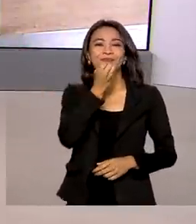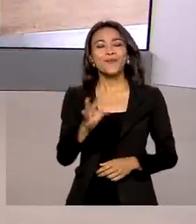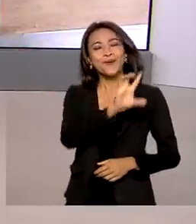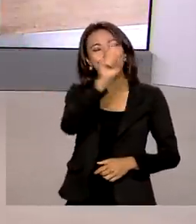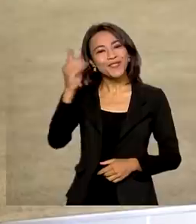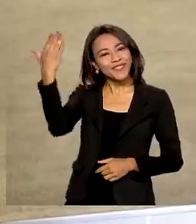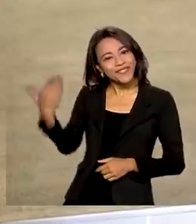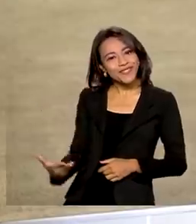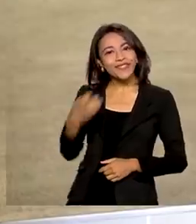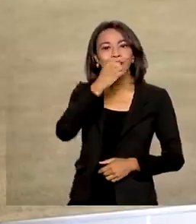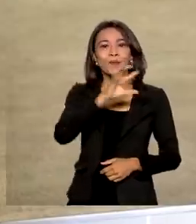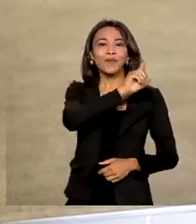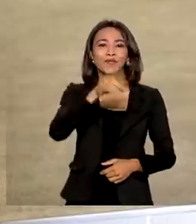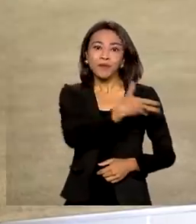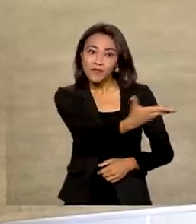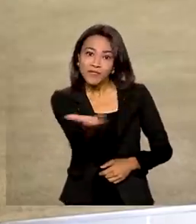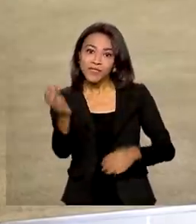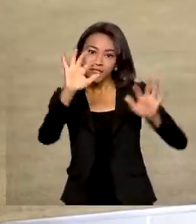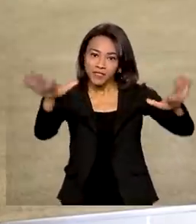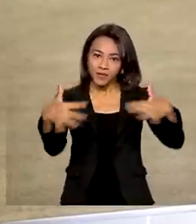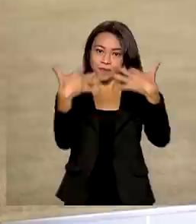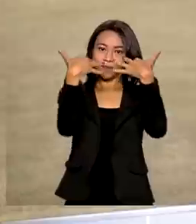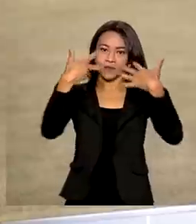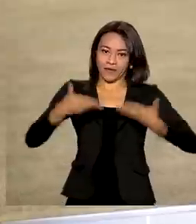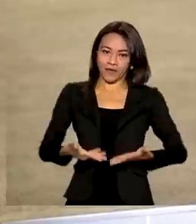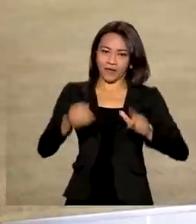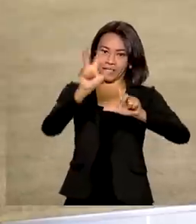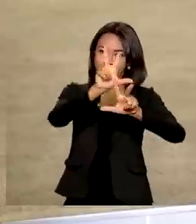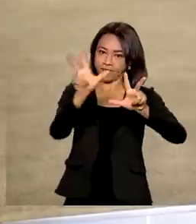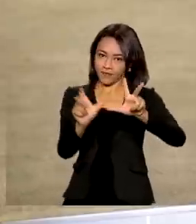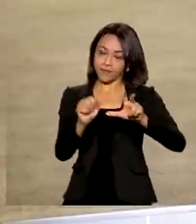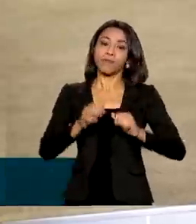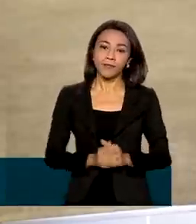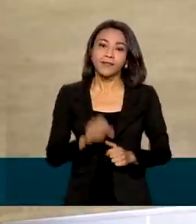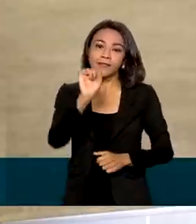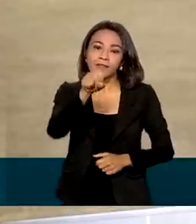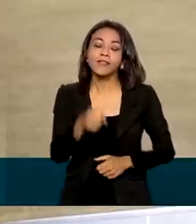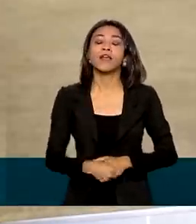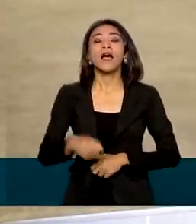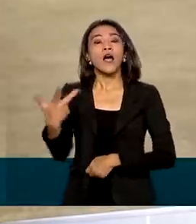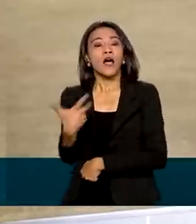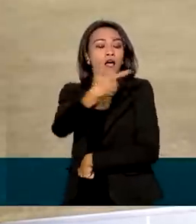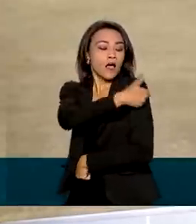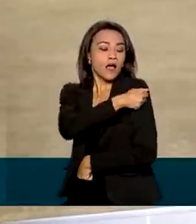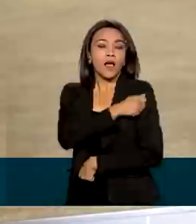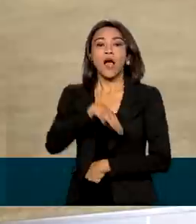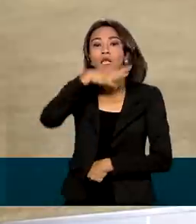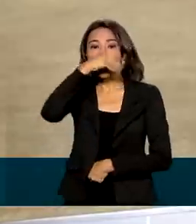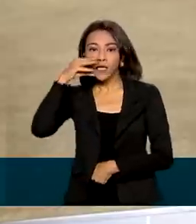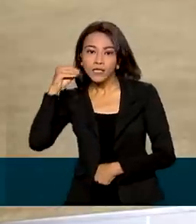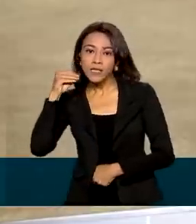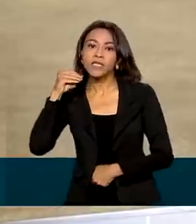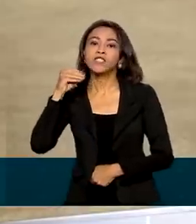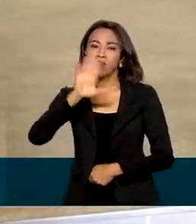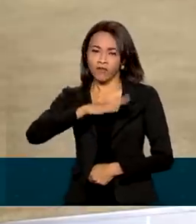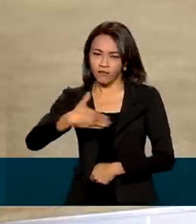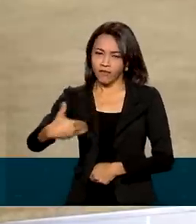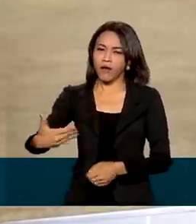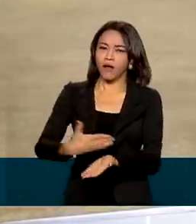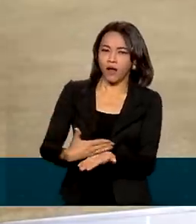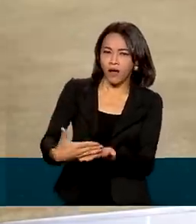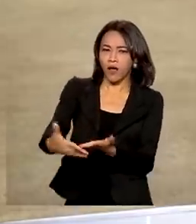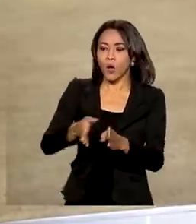dia para você, bom dia para todo mundo que acompanha a TV Brasil. Isso mesmo, a imunização de adolescentes deve começar aí, segundo a recomendação do